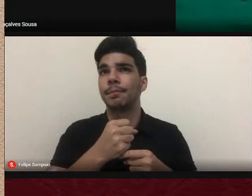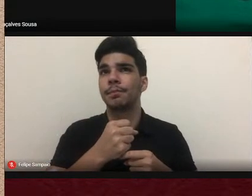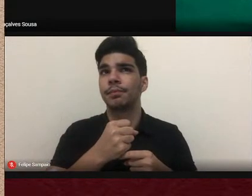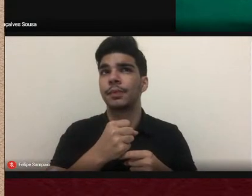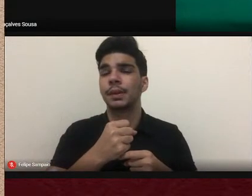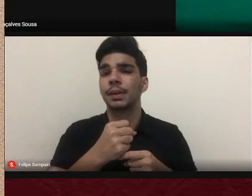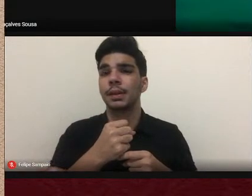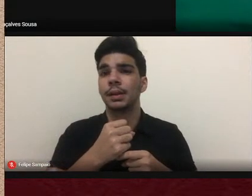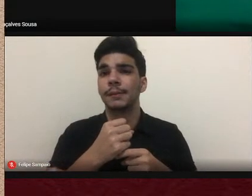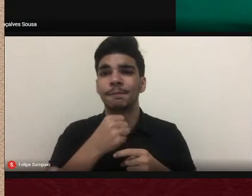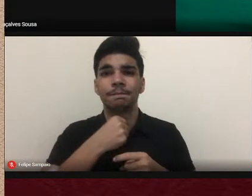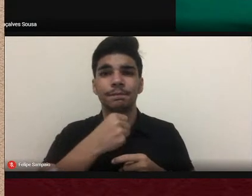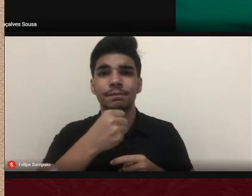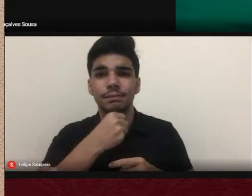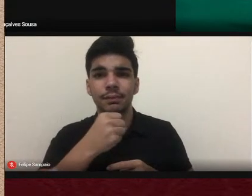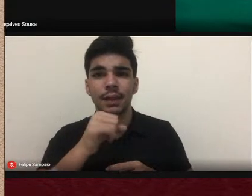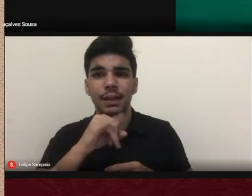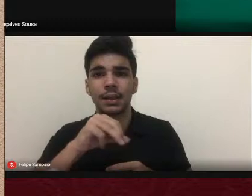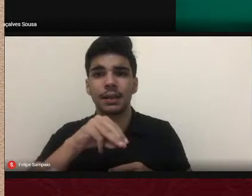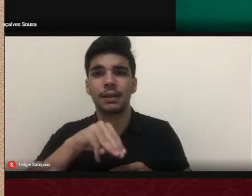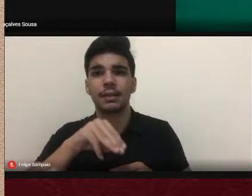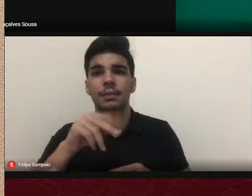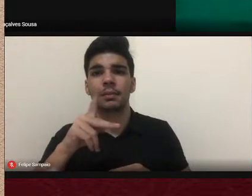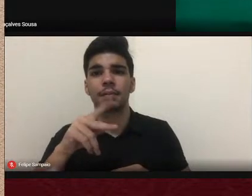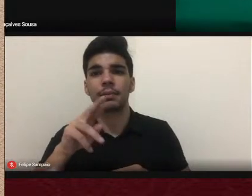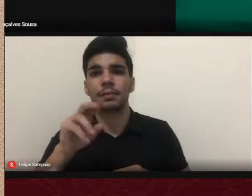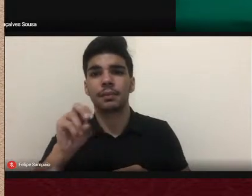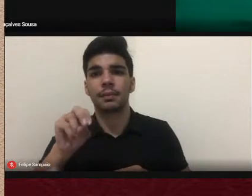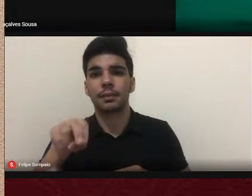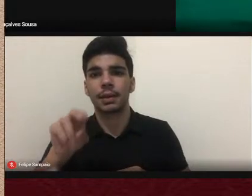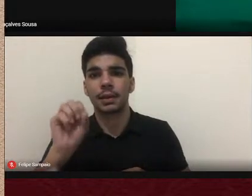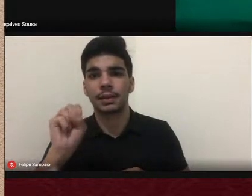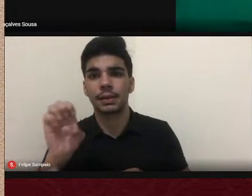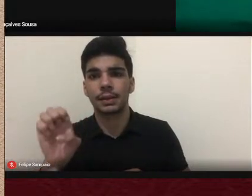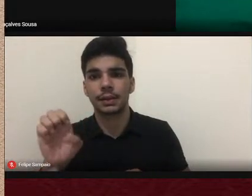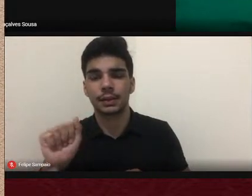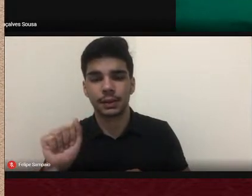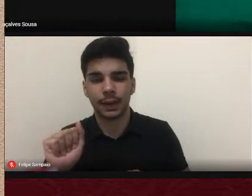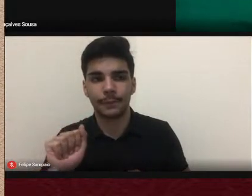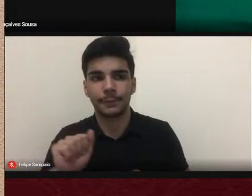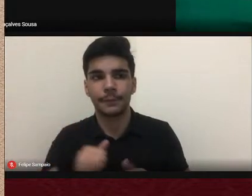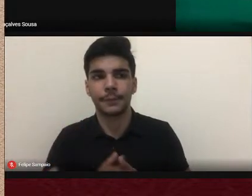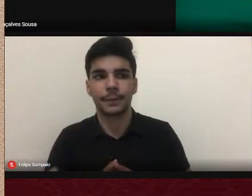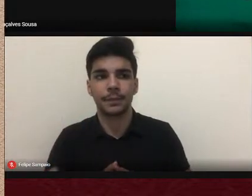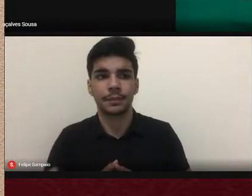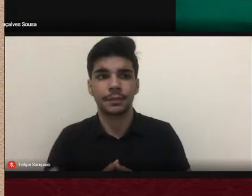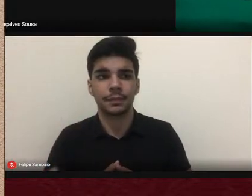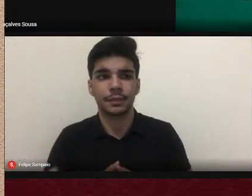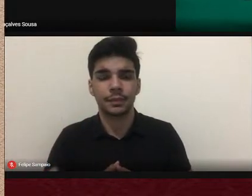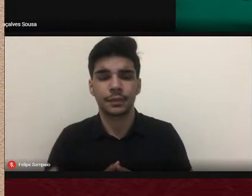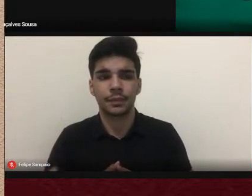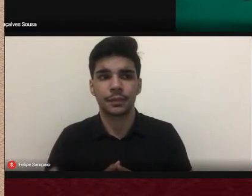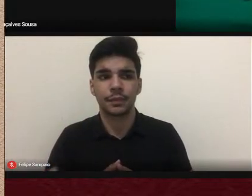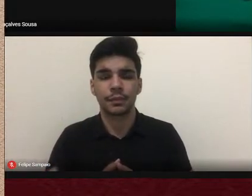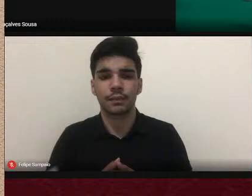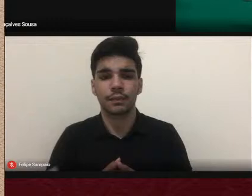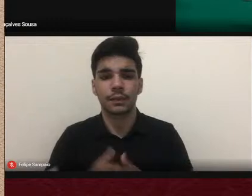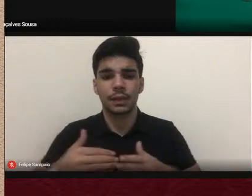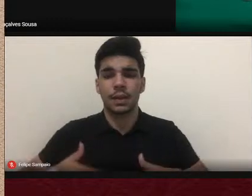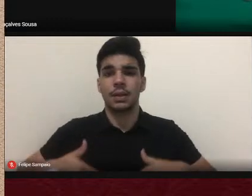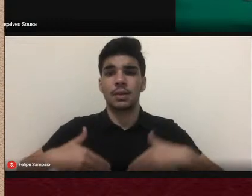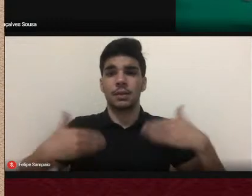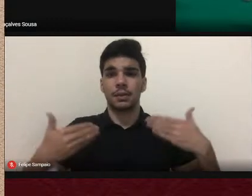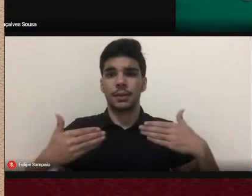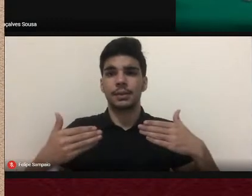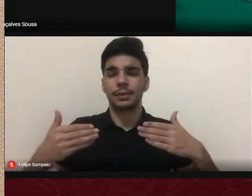a obra a produção da obra culmina no esforço de sistematização organização e